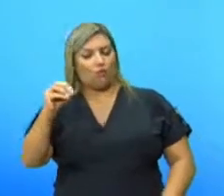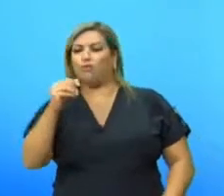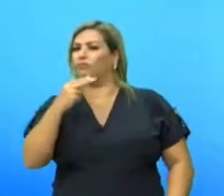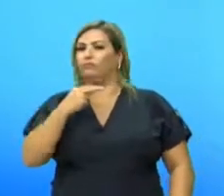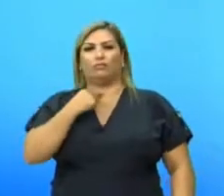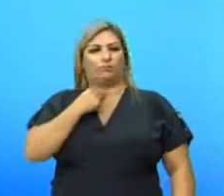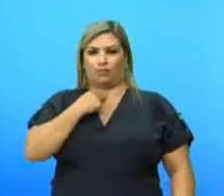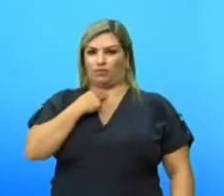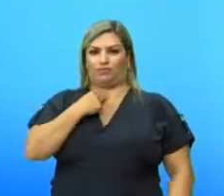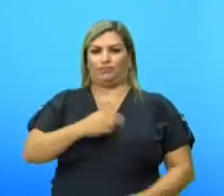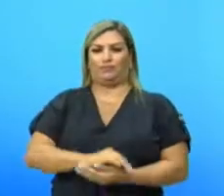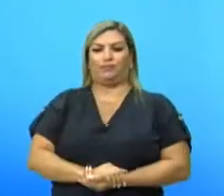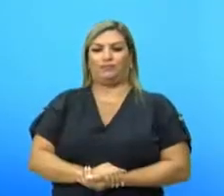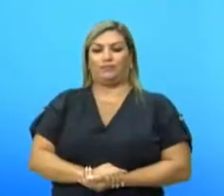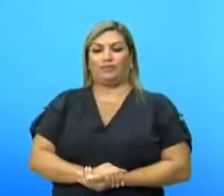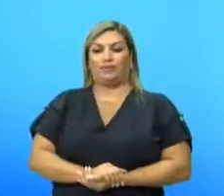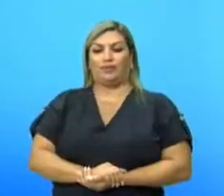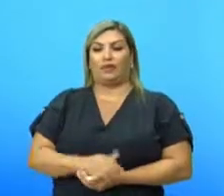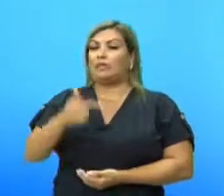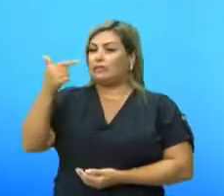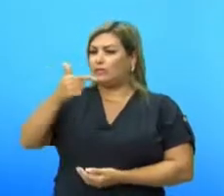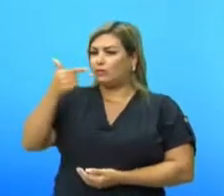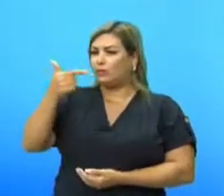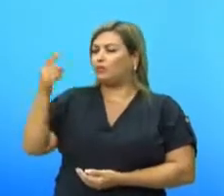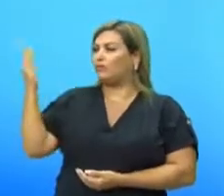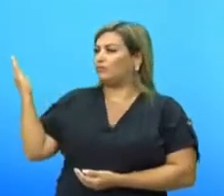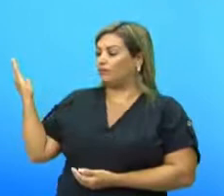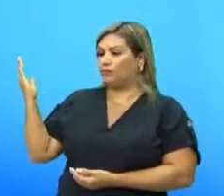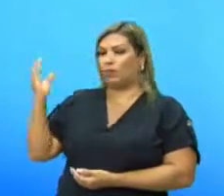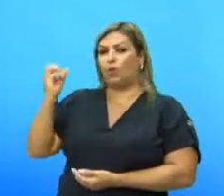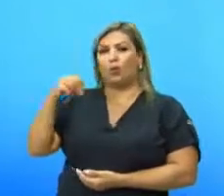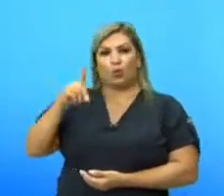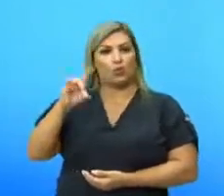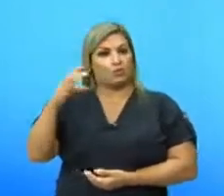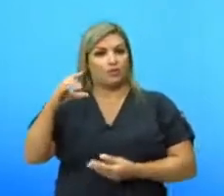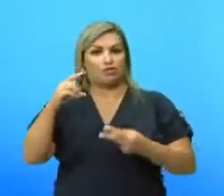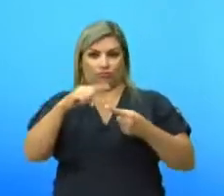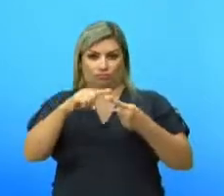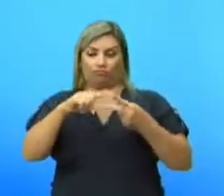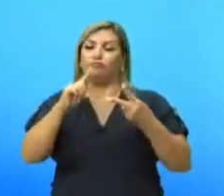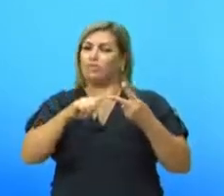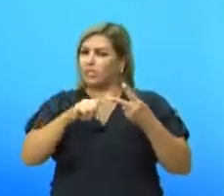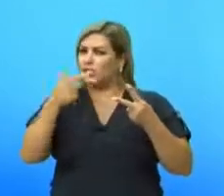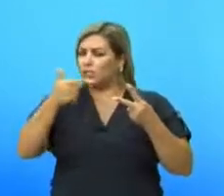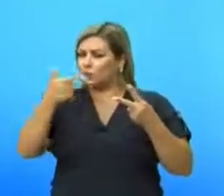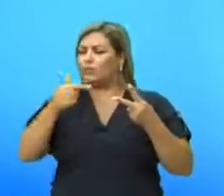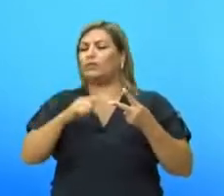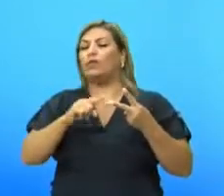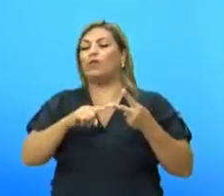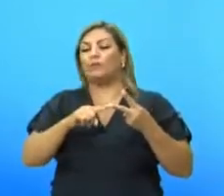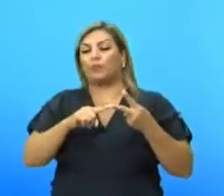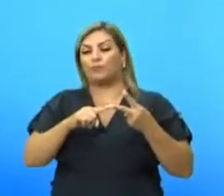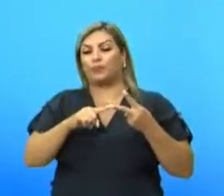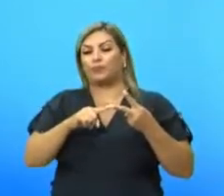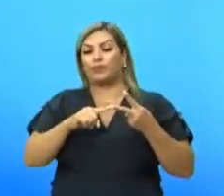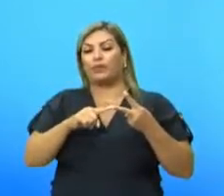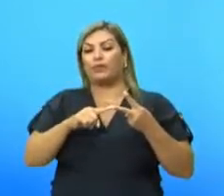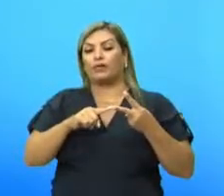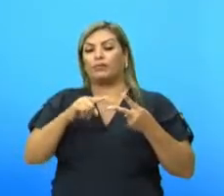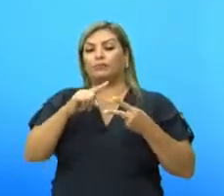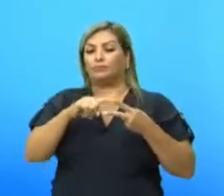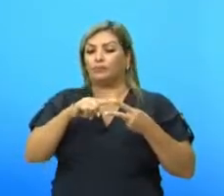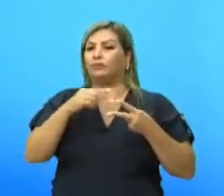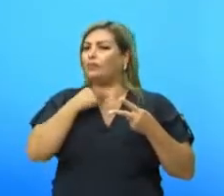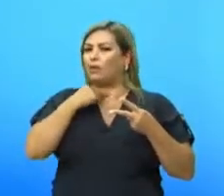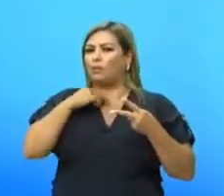poliedro convexo. Segunda condição. Lembra que são quatro? Está aqui, Quatro. Quatro condições. A primeira,